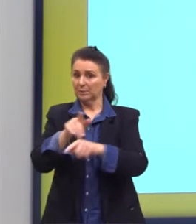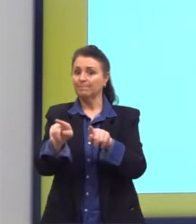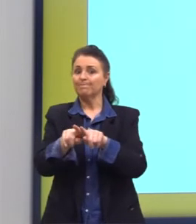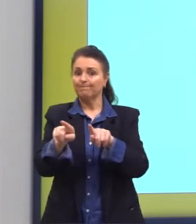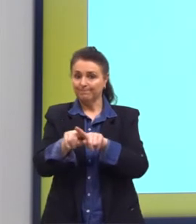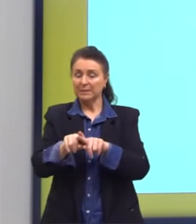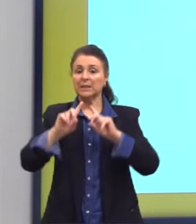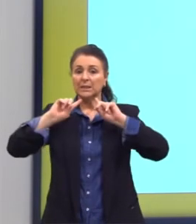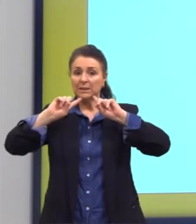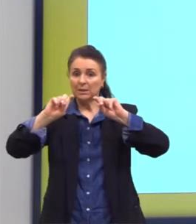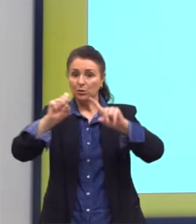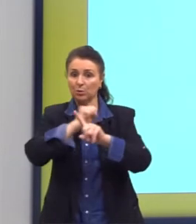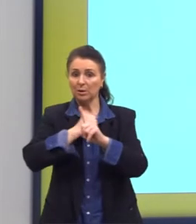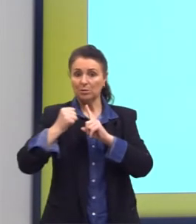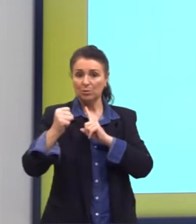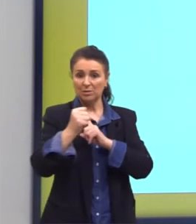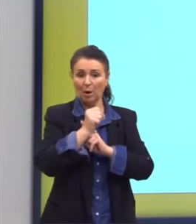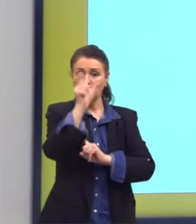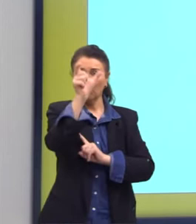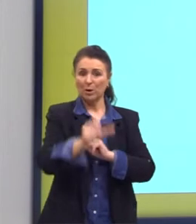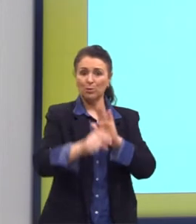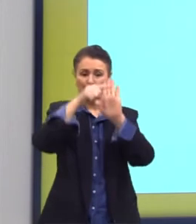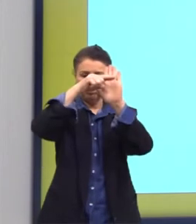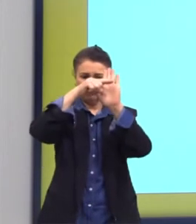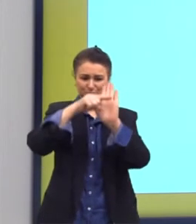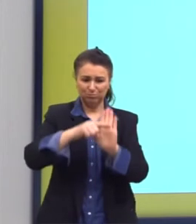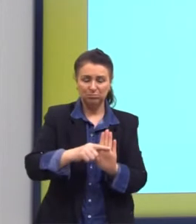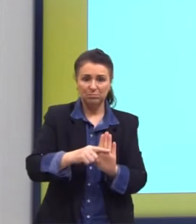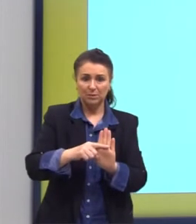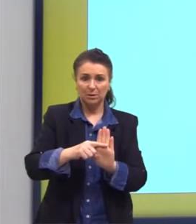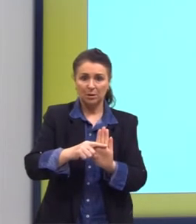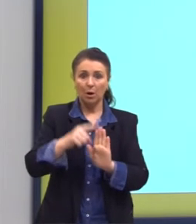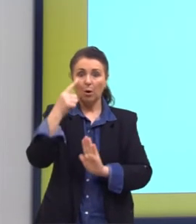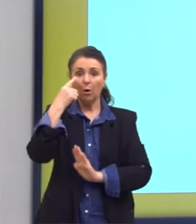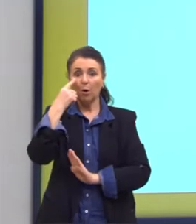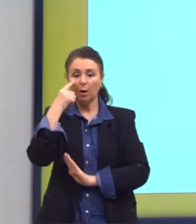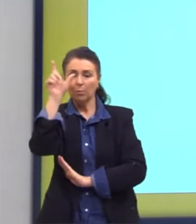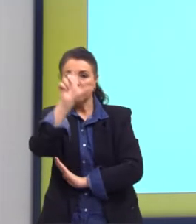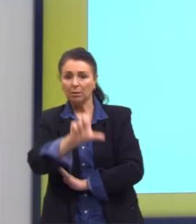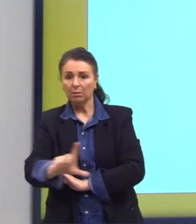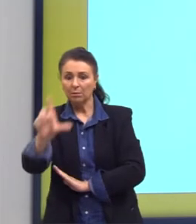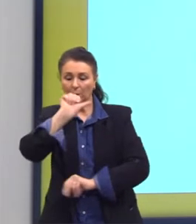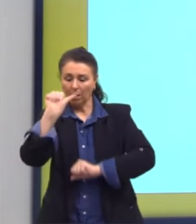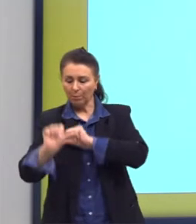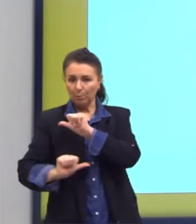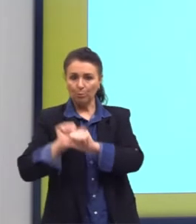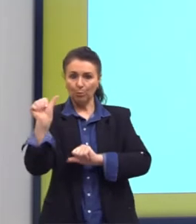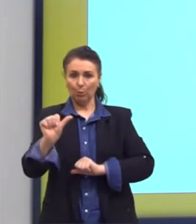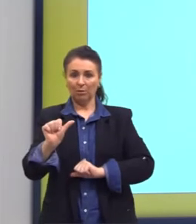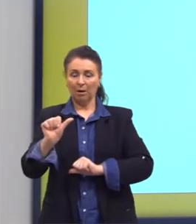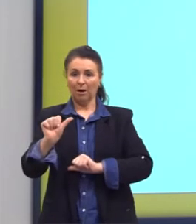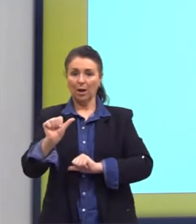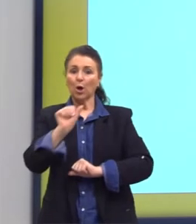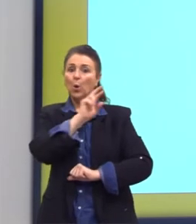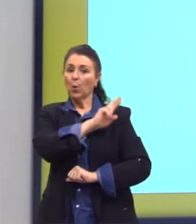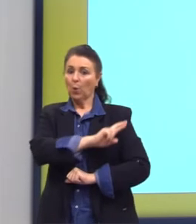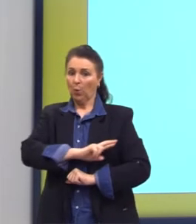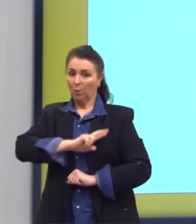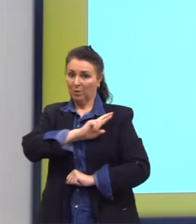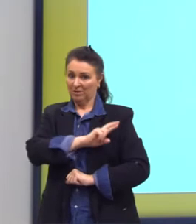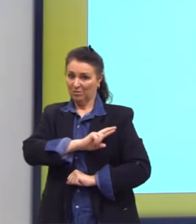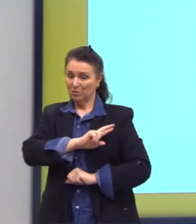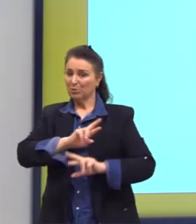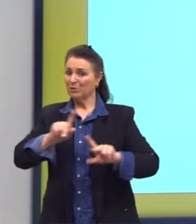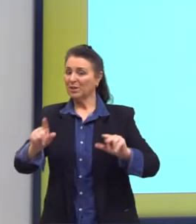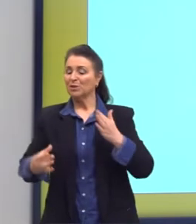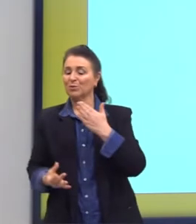Vocês conseguem perceber como a literatura muda do romantismo? Aí vem o realismo